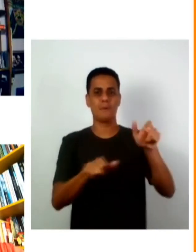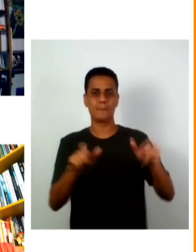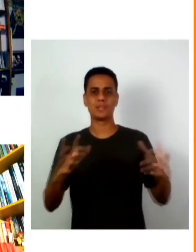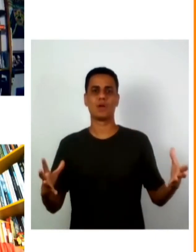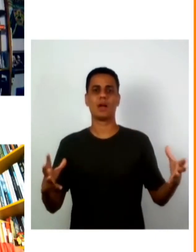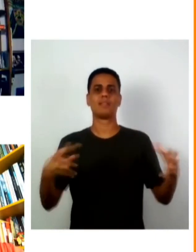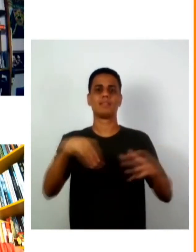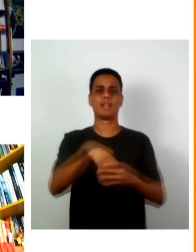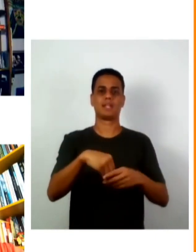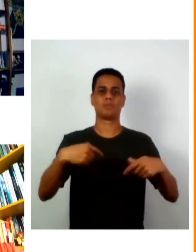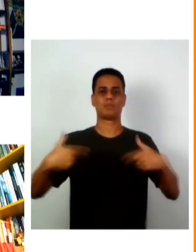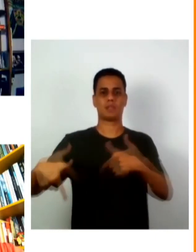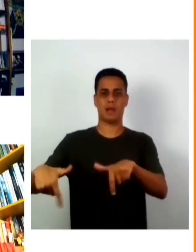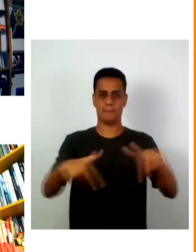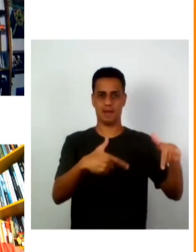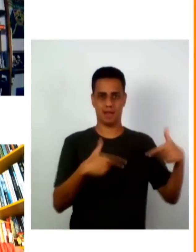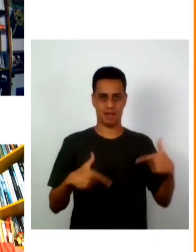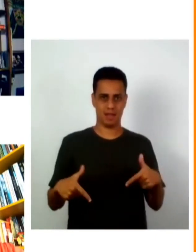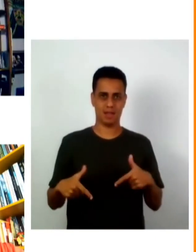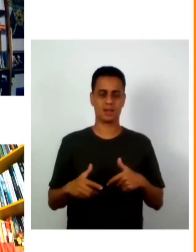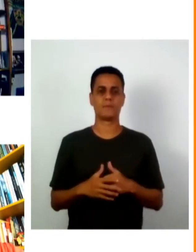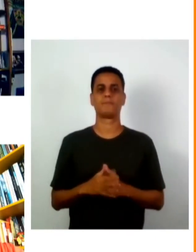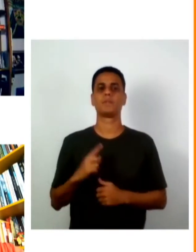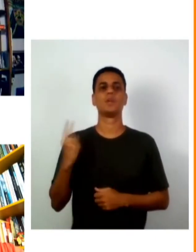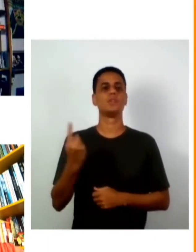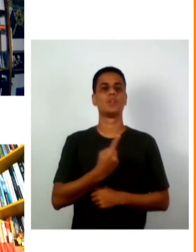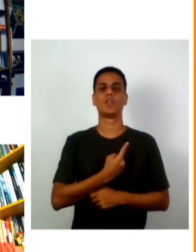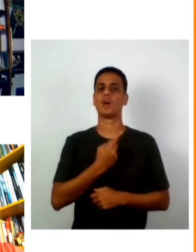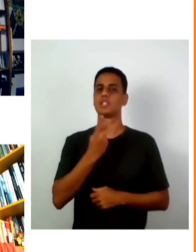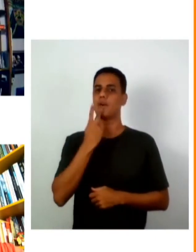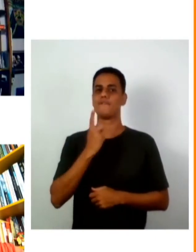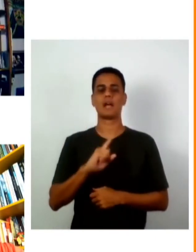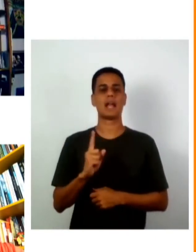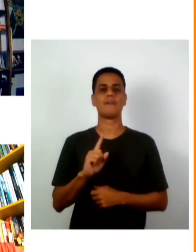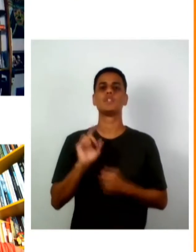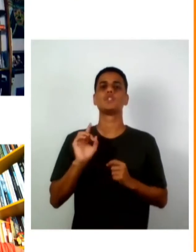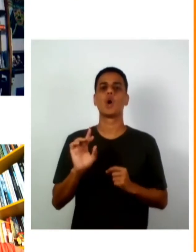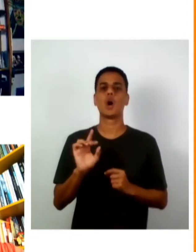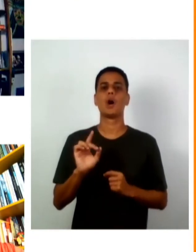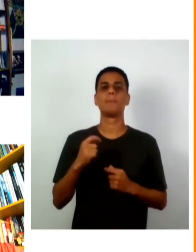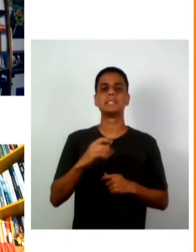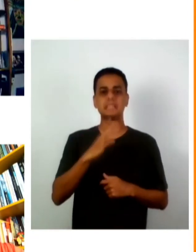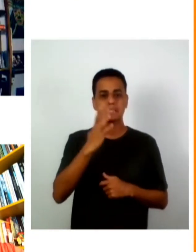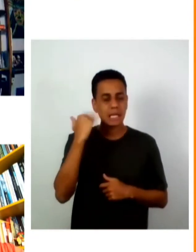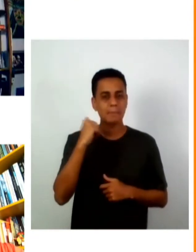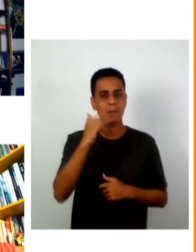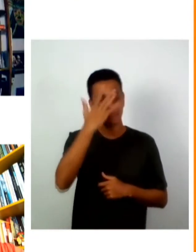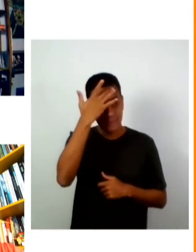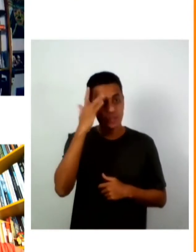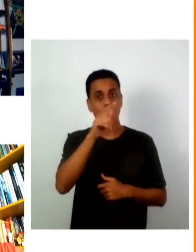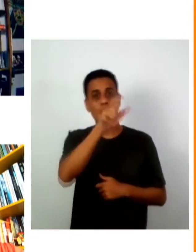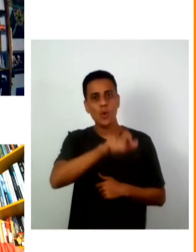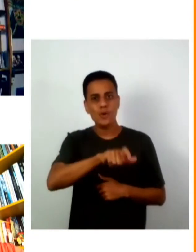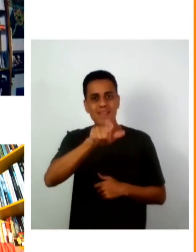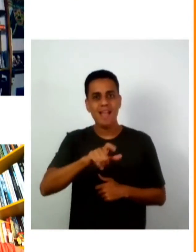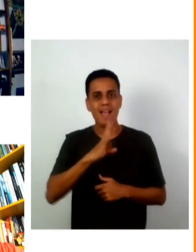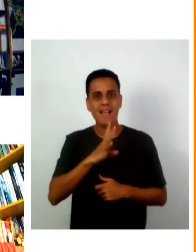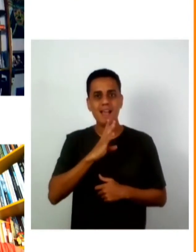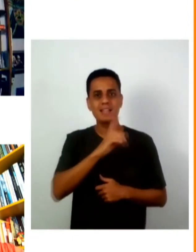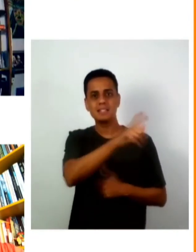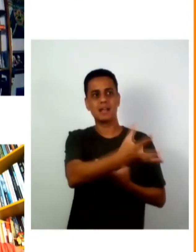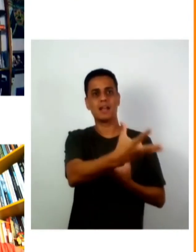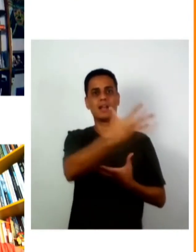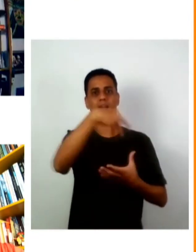trabalho então a gente não falava só mais quem são as pessoas que conhecem as pessoas para estar dentro da minha empresa e ajudar a